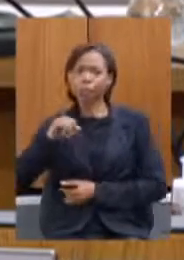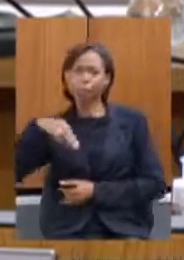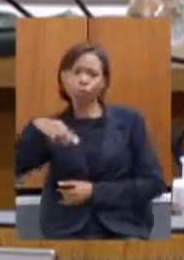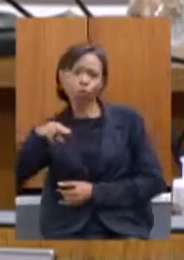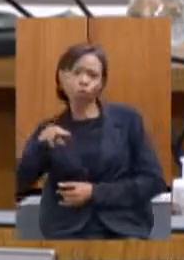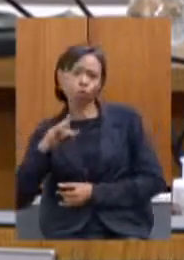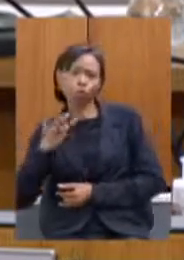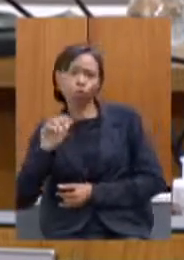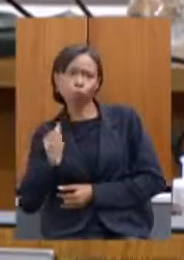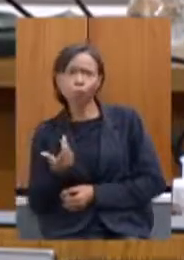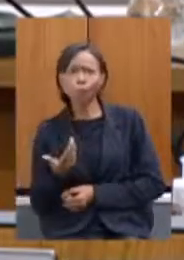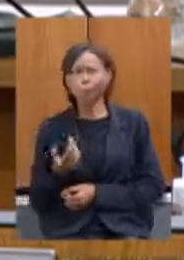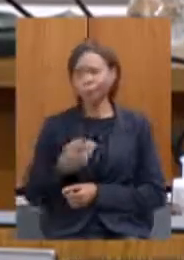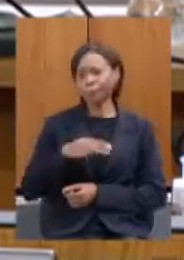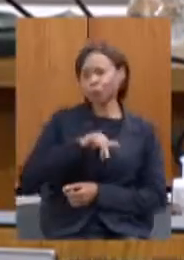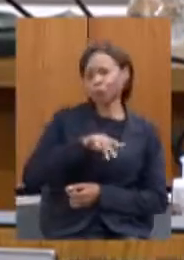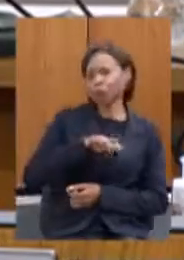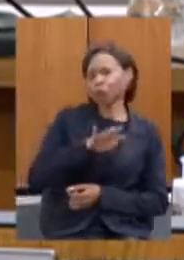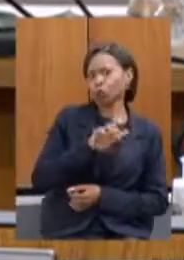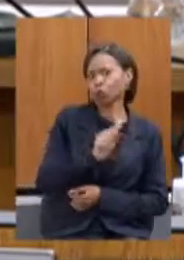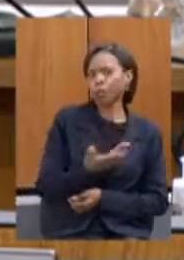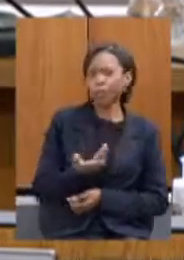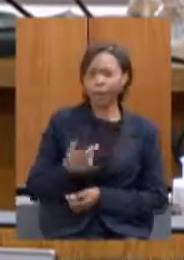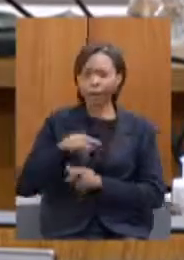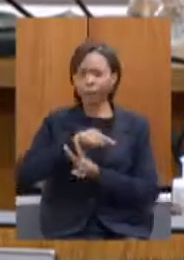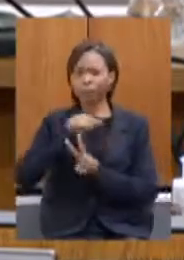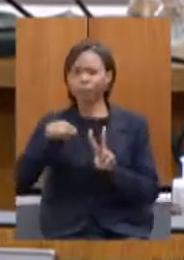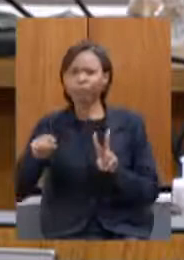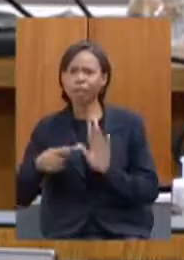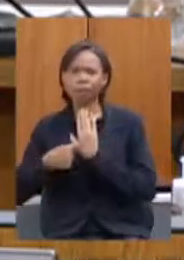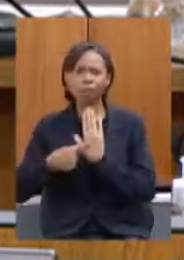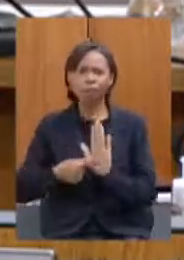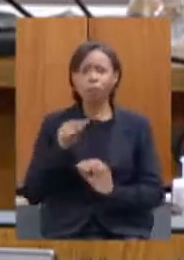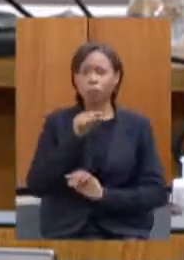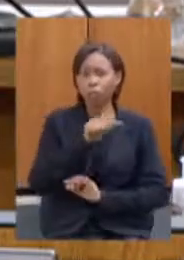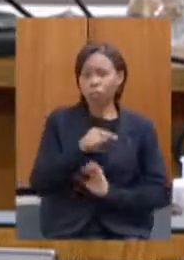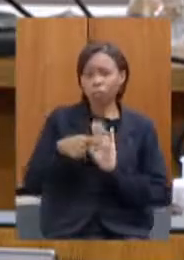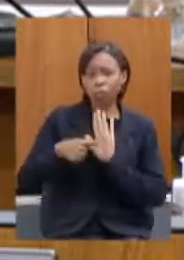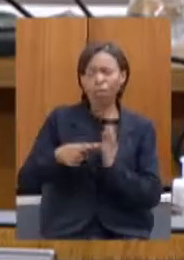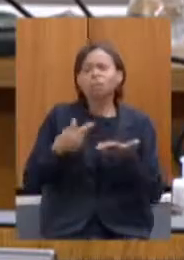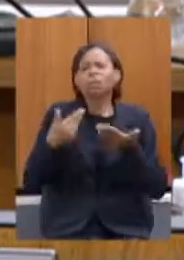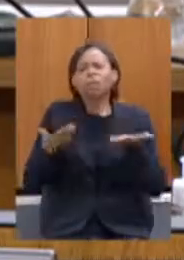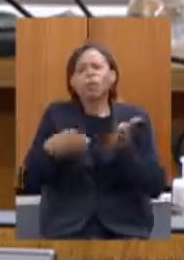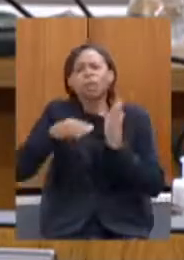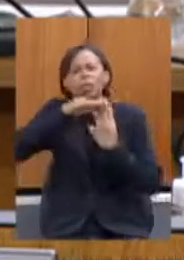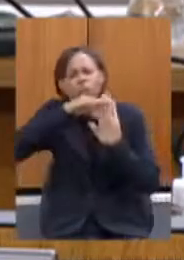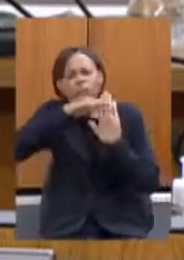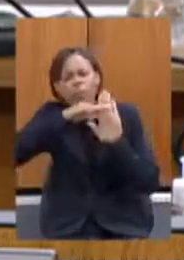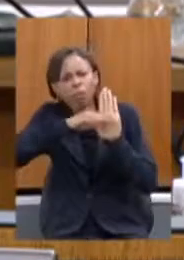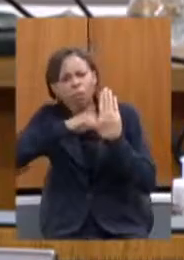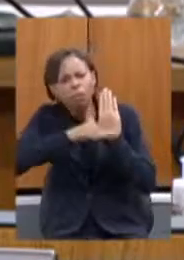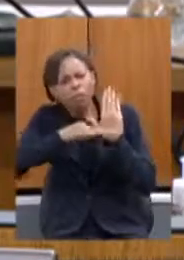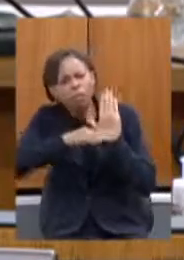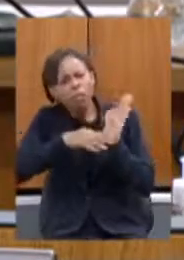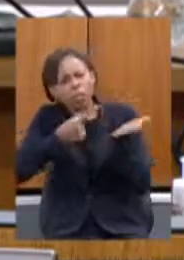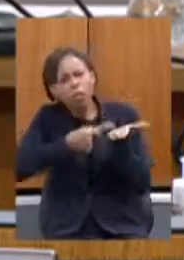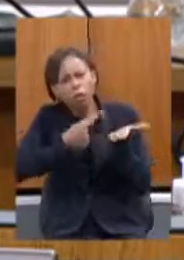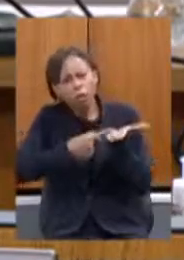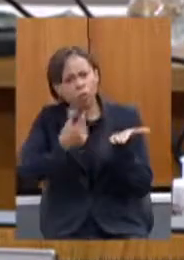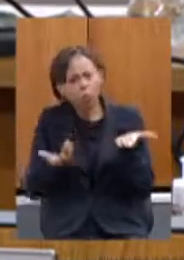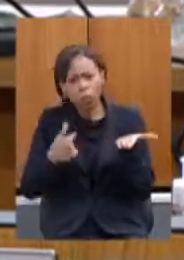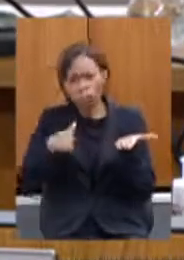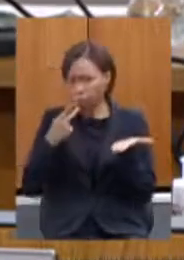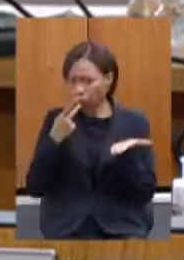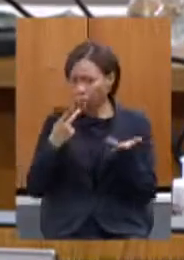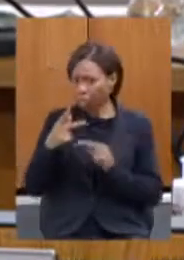Vale apresenta vocês apresentam quais são os termos da construção desse acordo eu não me referi à petição